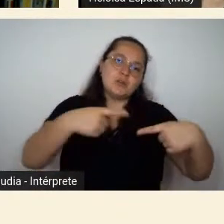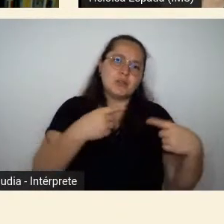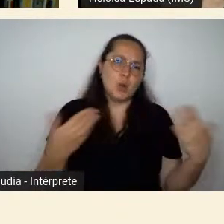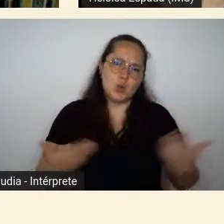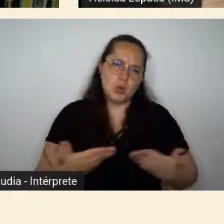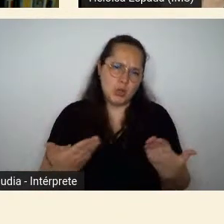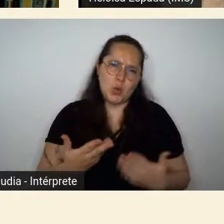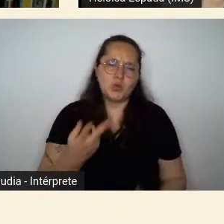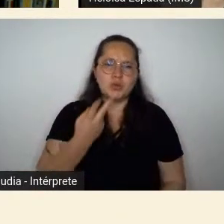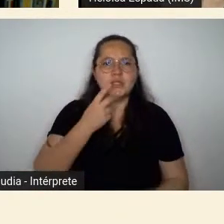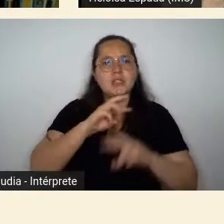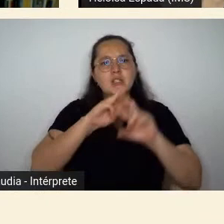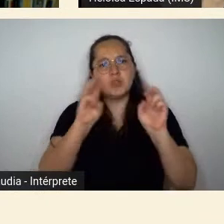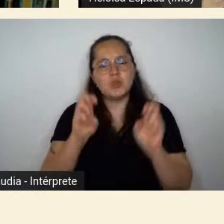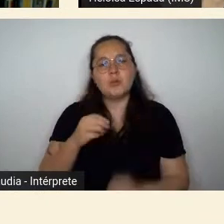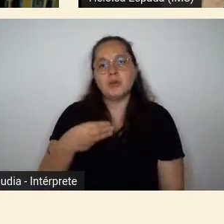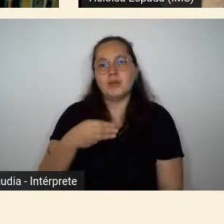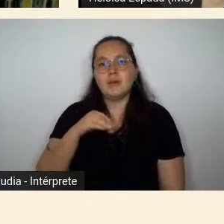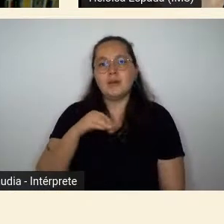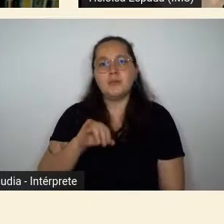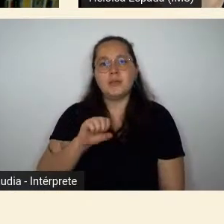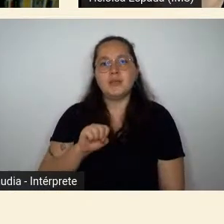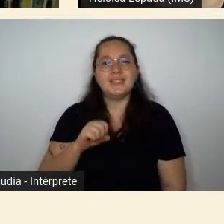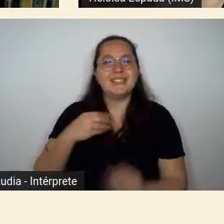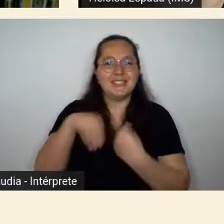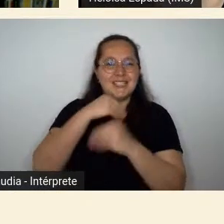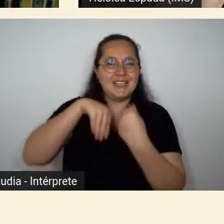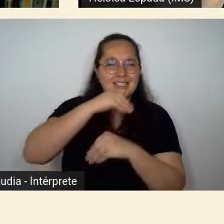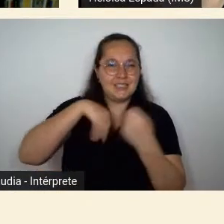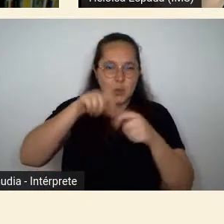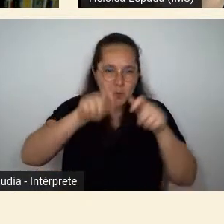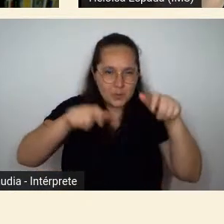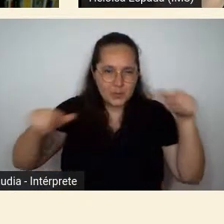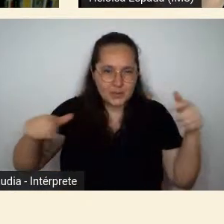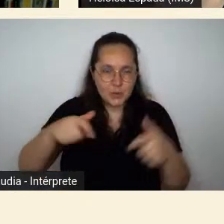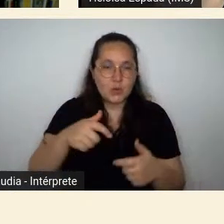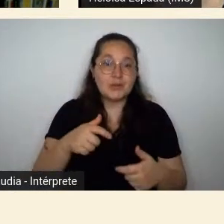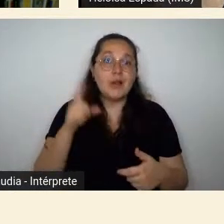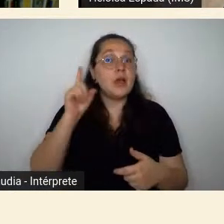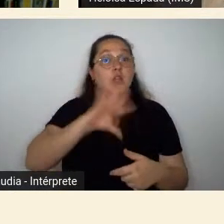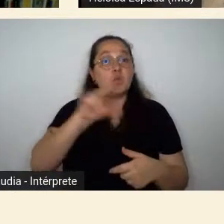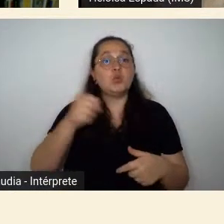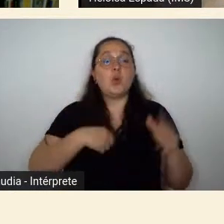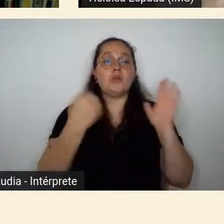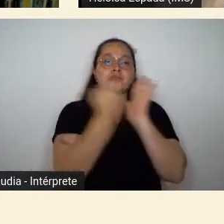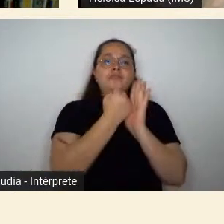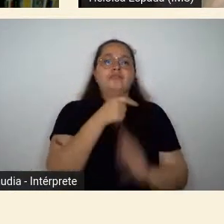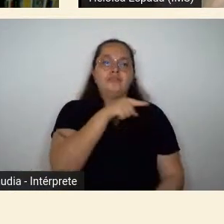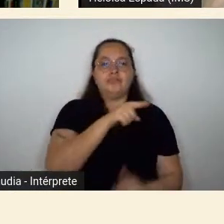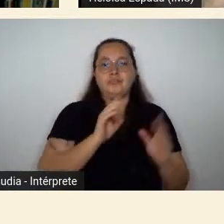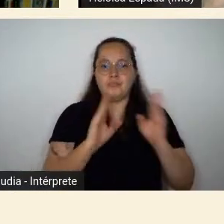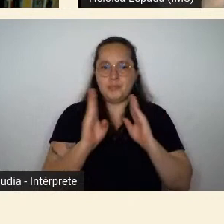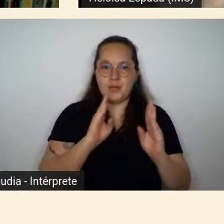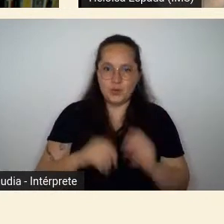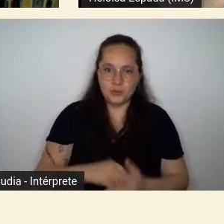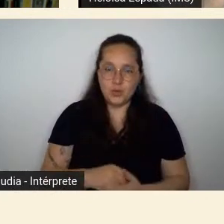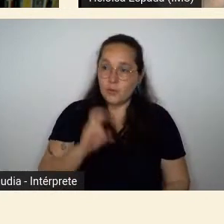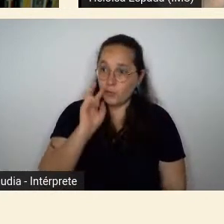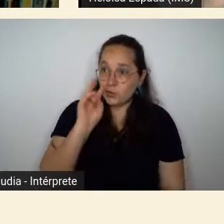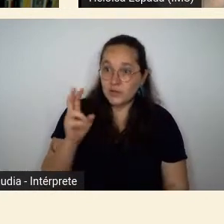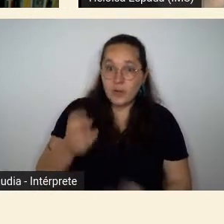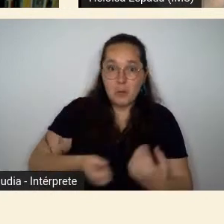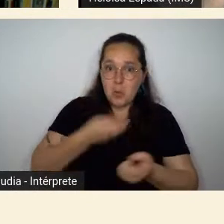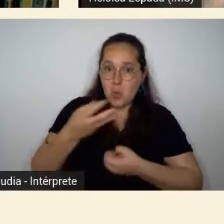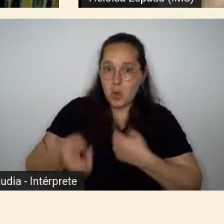sobre a miscigenação acho que isso tudo é a marca daquele período quando você pega os poemas os livros